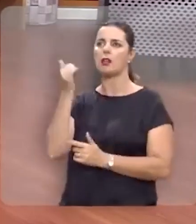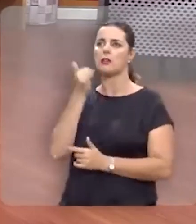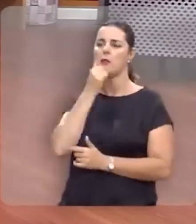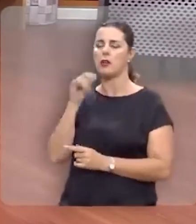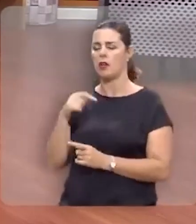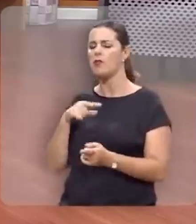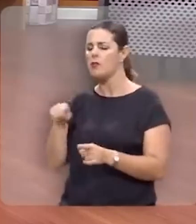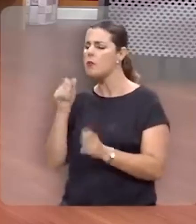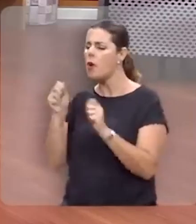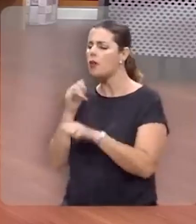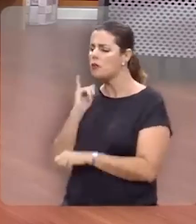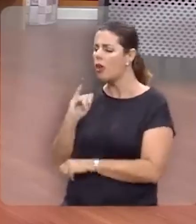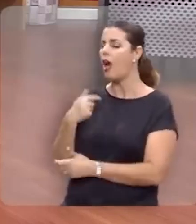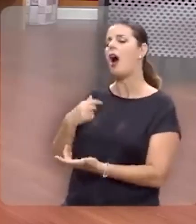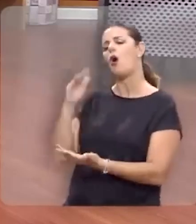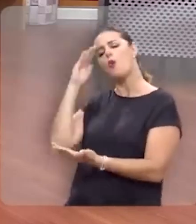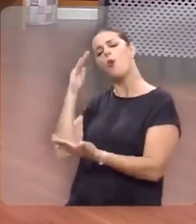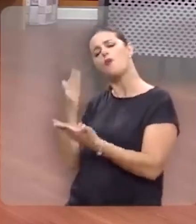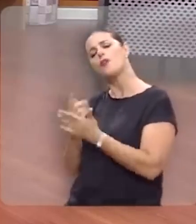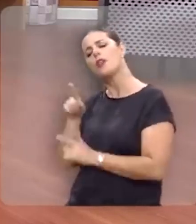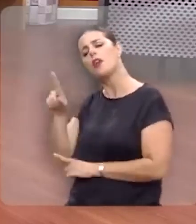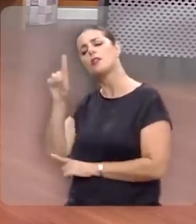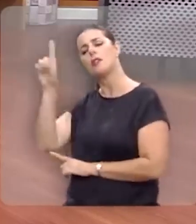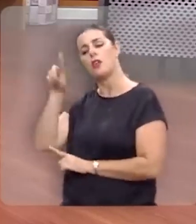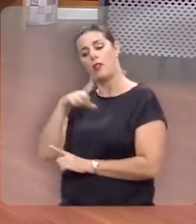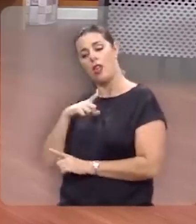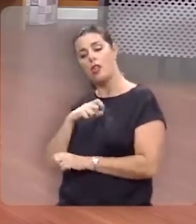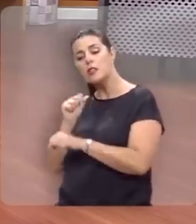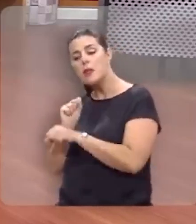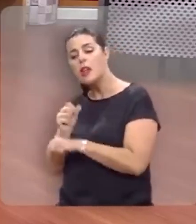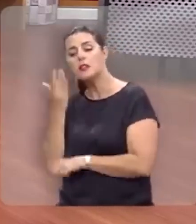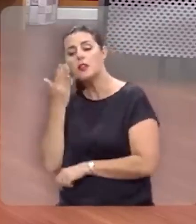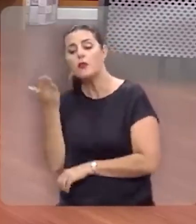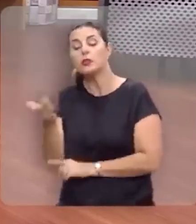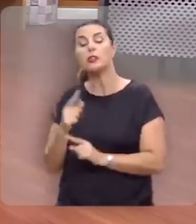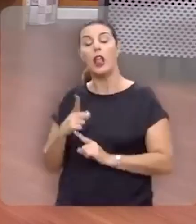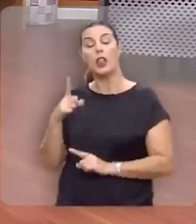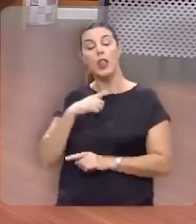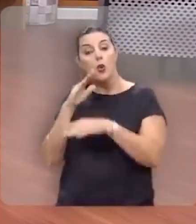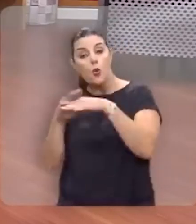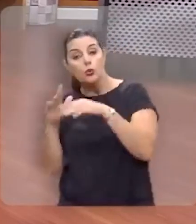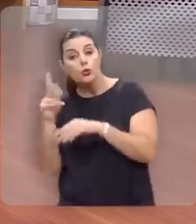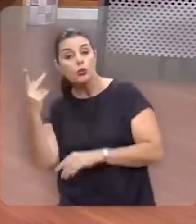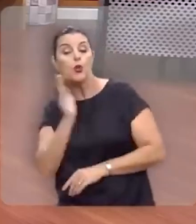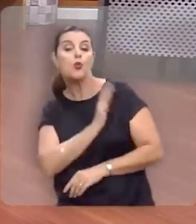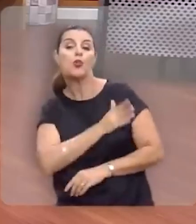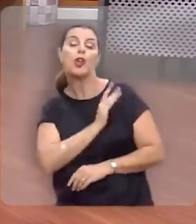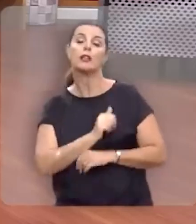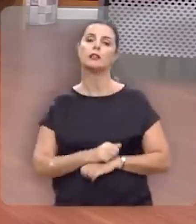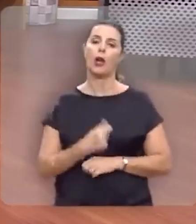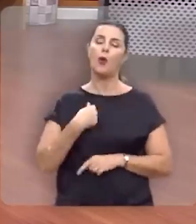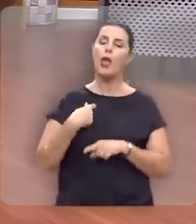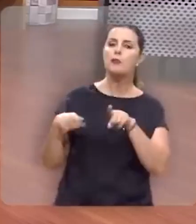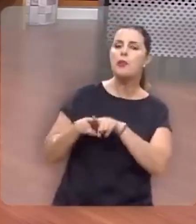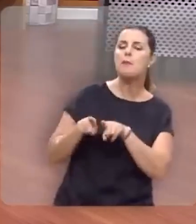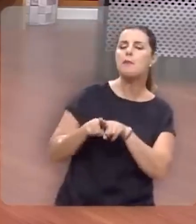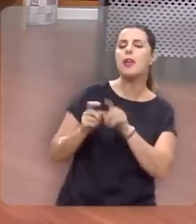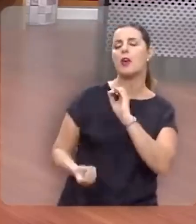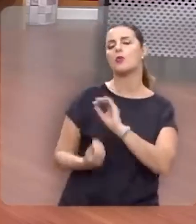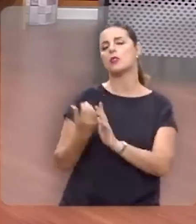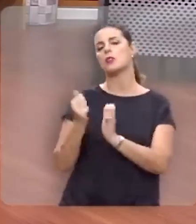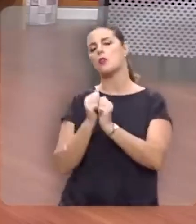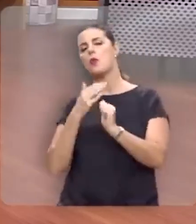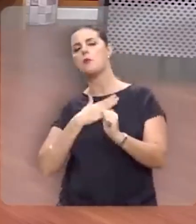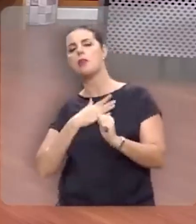confia em Deus. Há esperança para você. Há consolo para seu coração. Eu também passei por